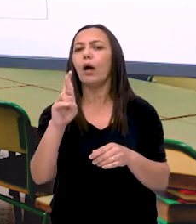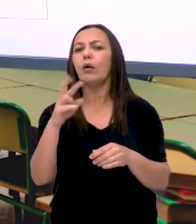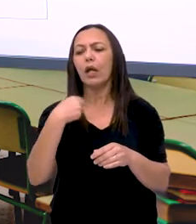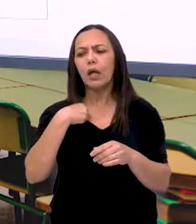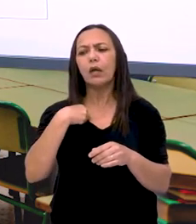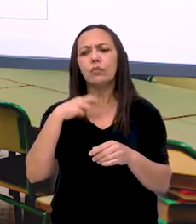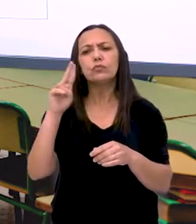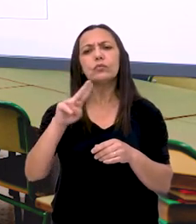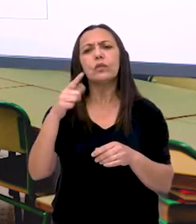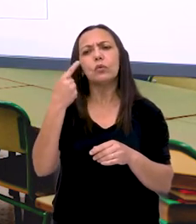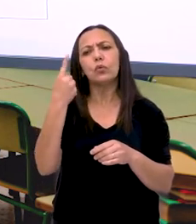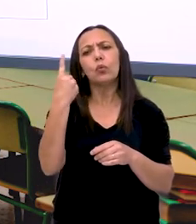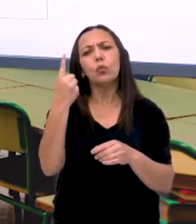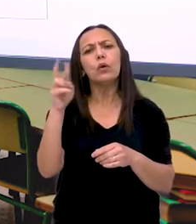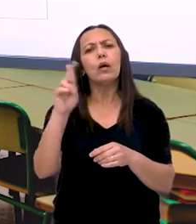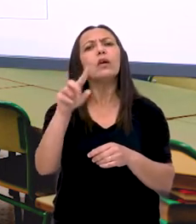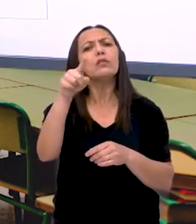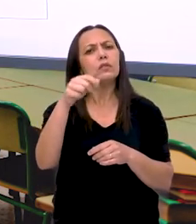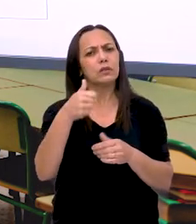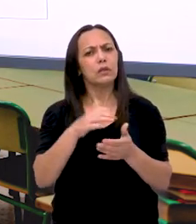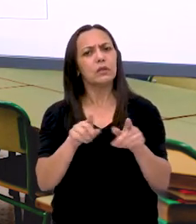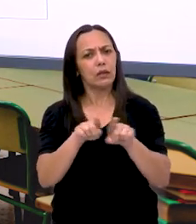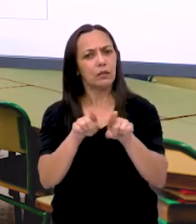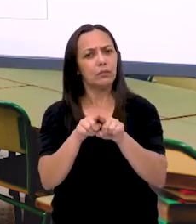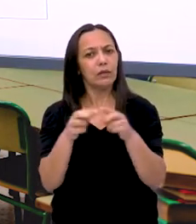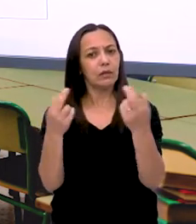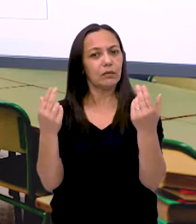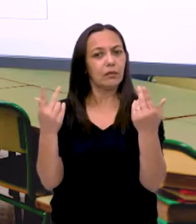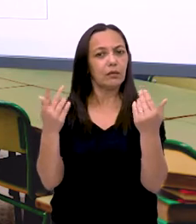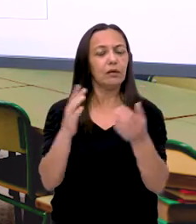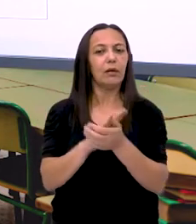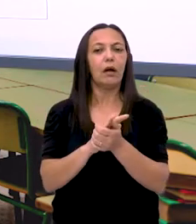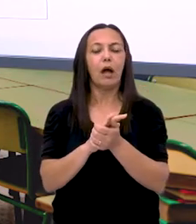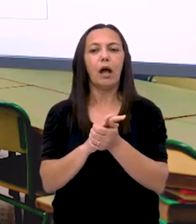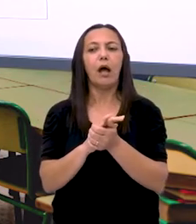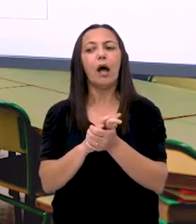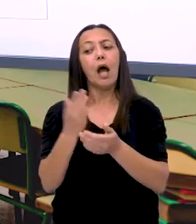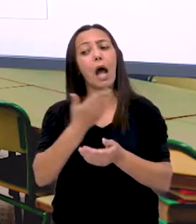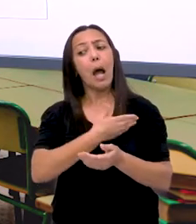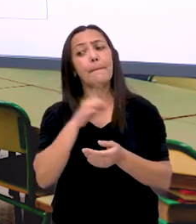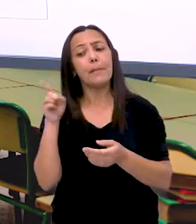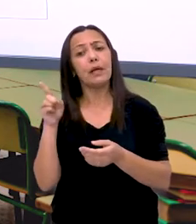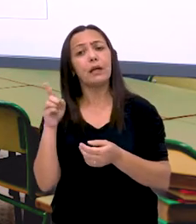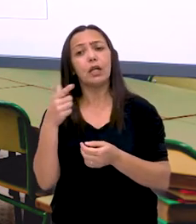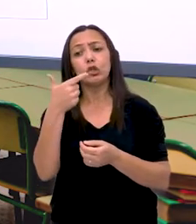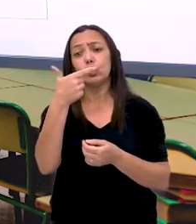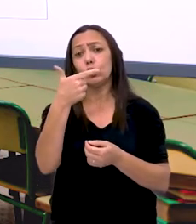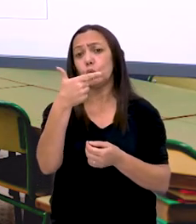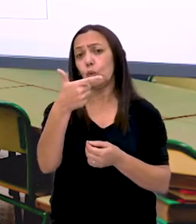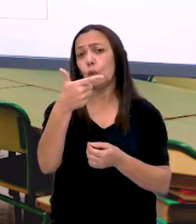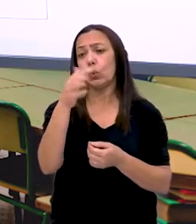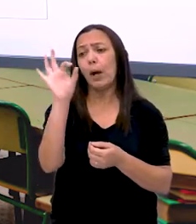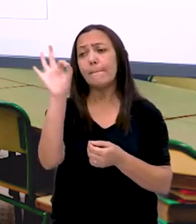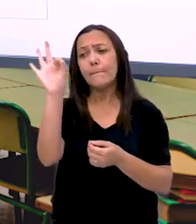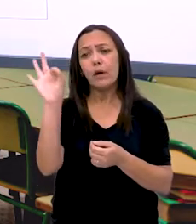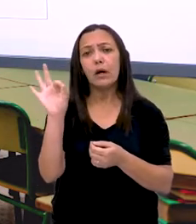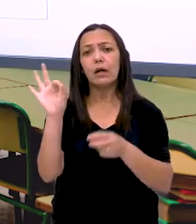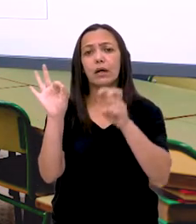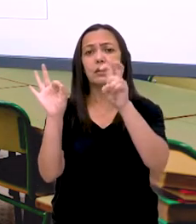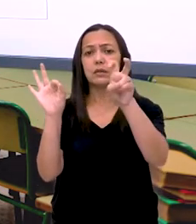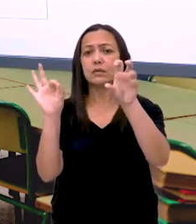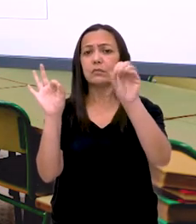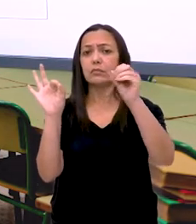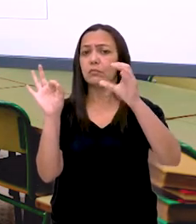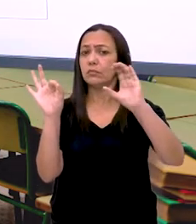um real. E você também foi de um real? A coleguinha aqui disse que foi duas moedas de 50